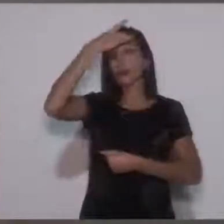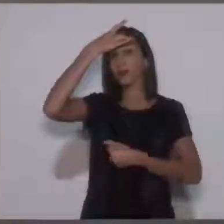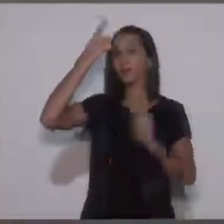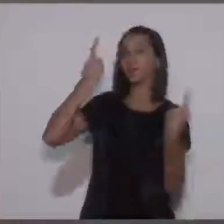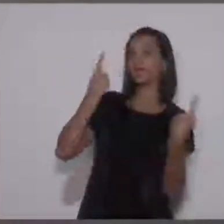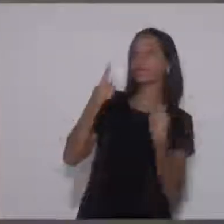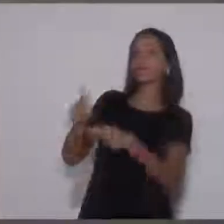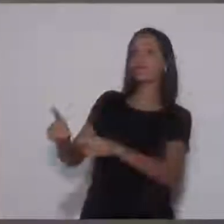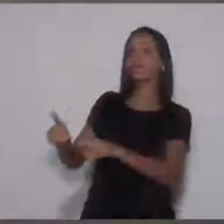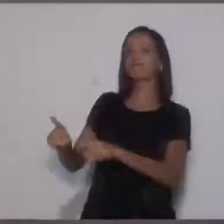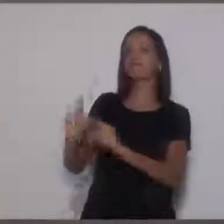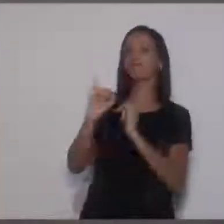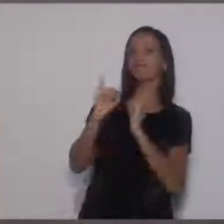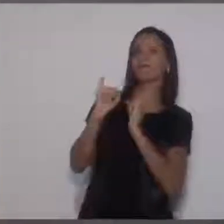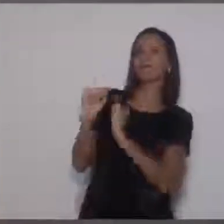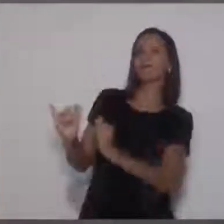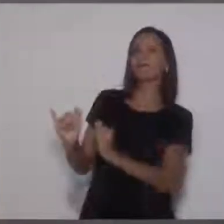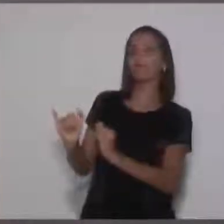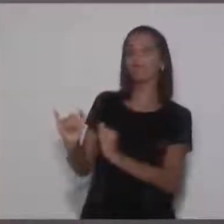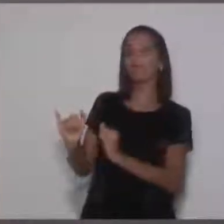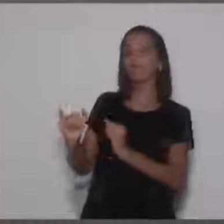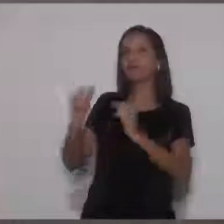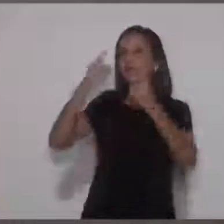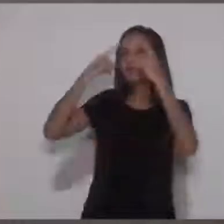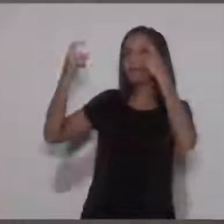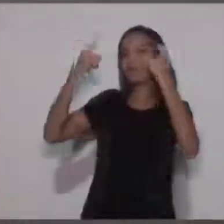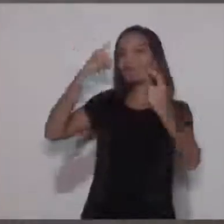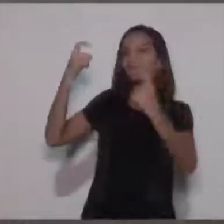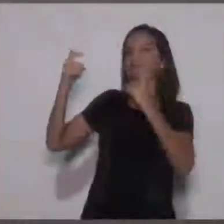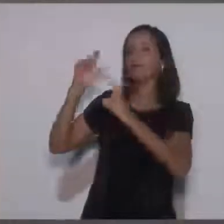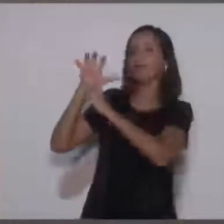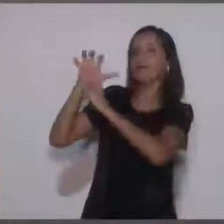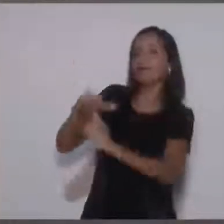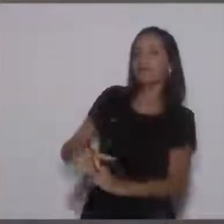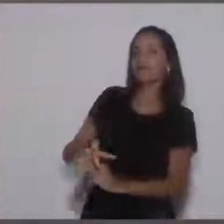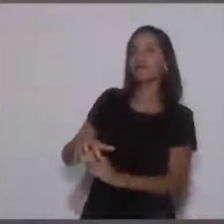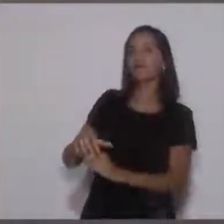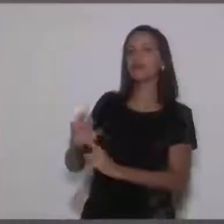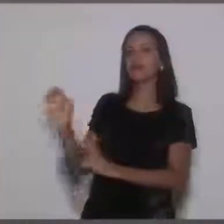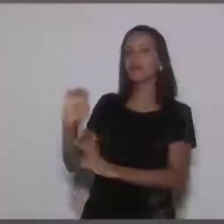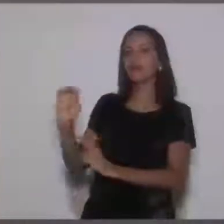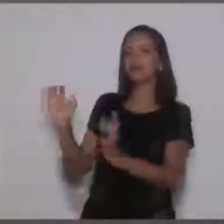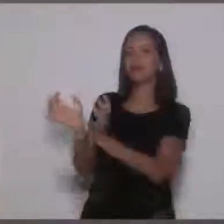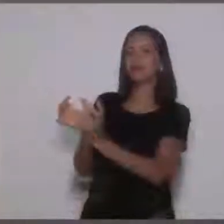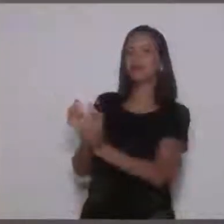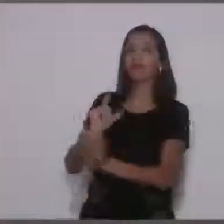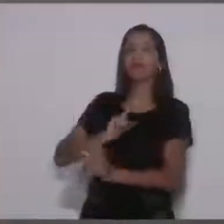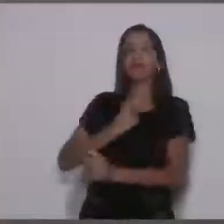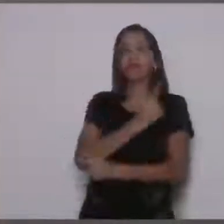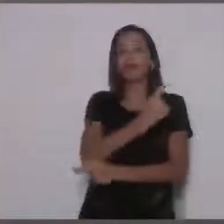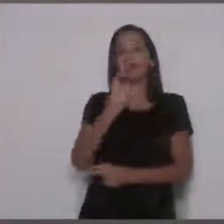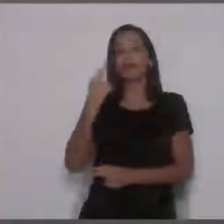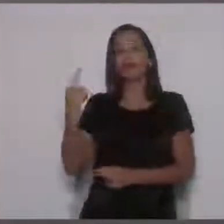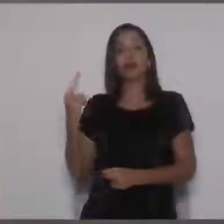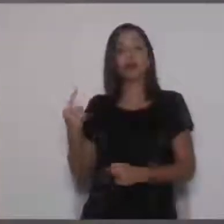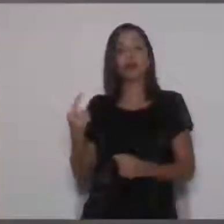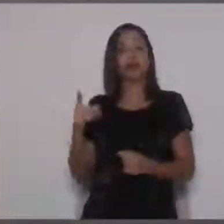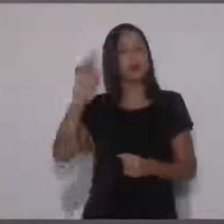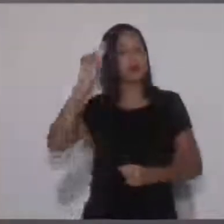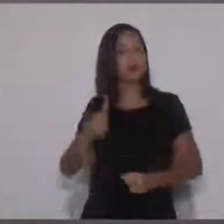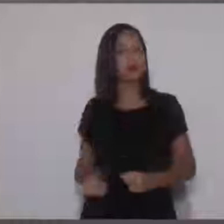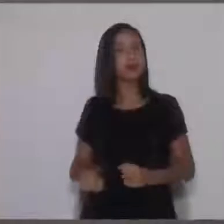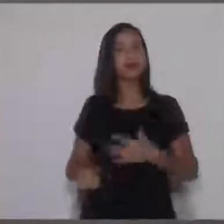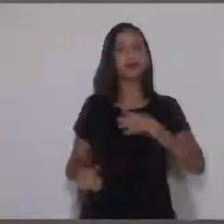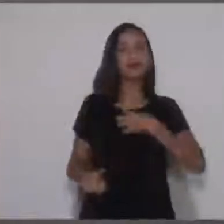à Homofobia, à violência. Porque, gente, cada um tem direito de ser o que é,